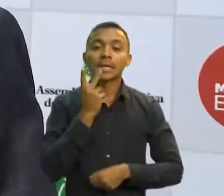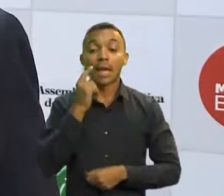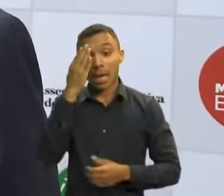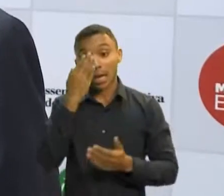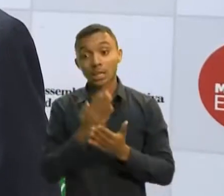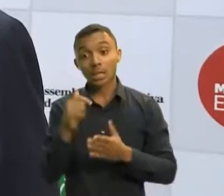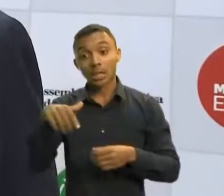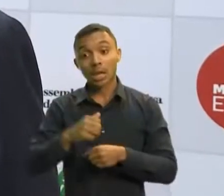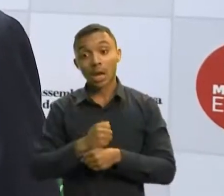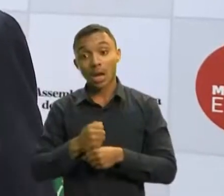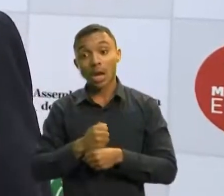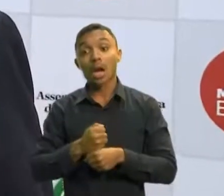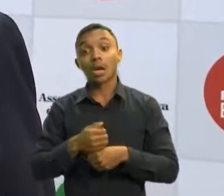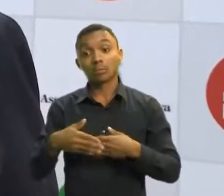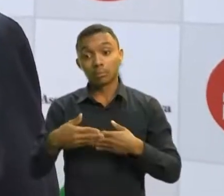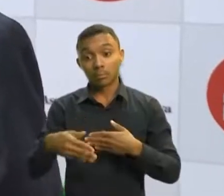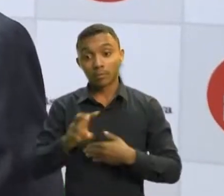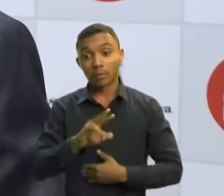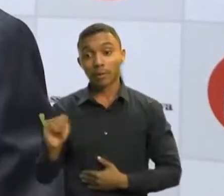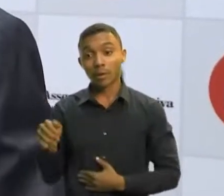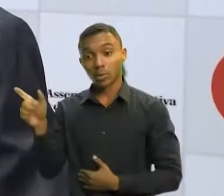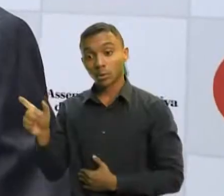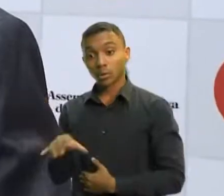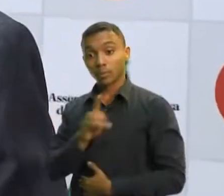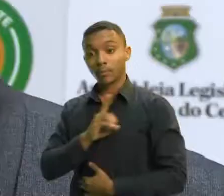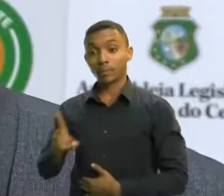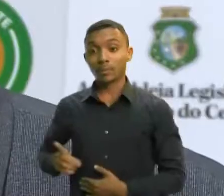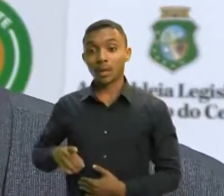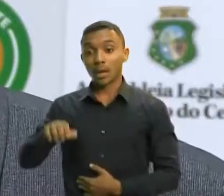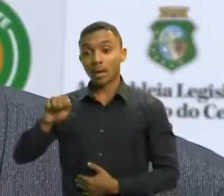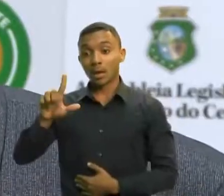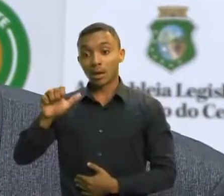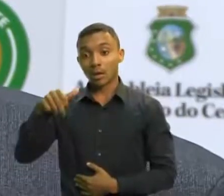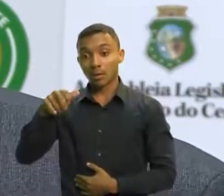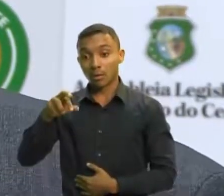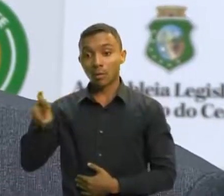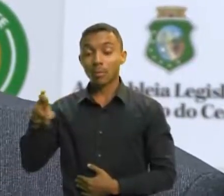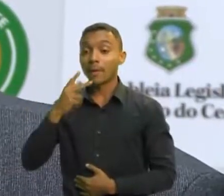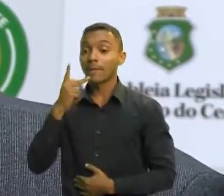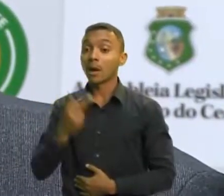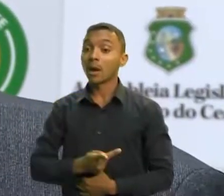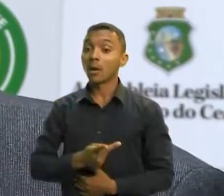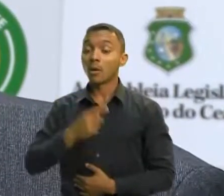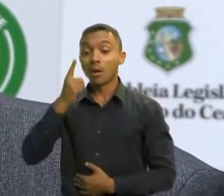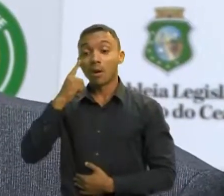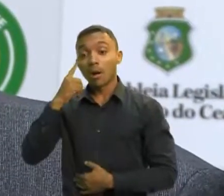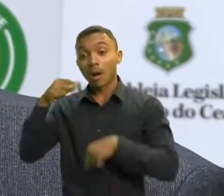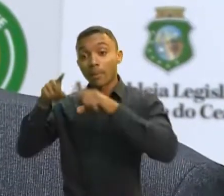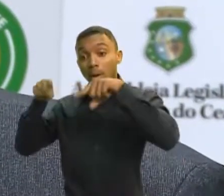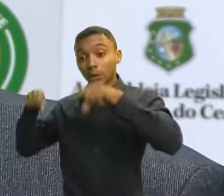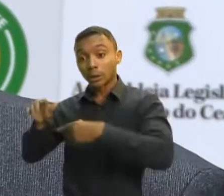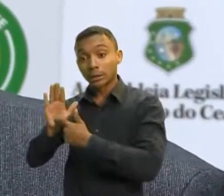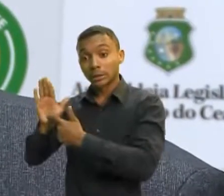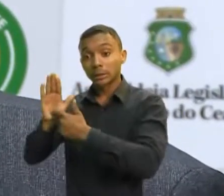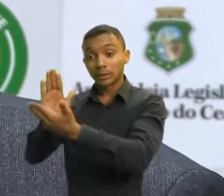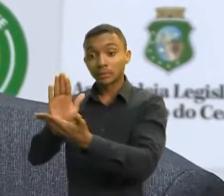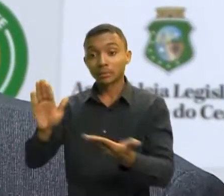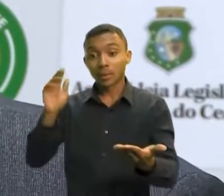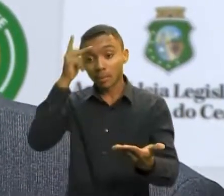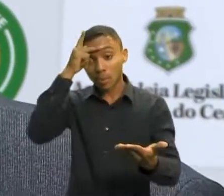deputado Agenor Neto ressalta que esse tipo de iniciativa faz com que mais pessoas possam conhecer o trabalho